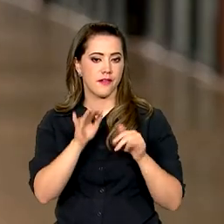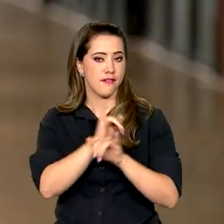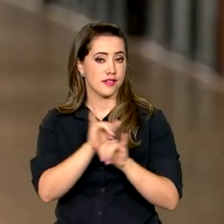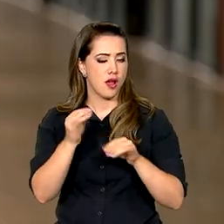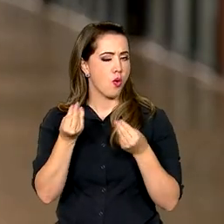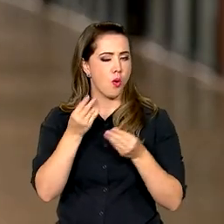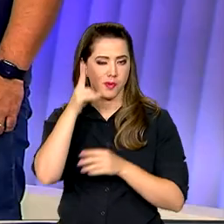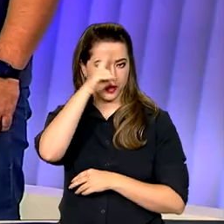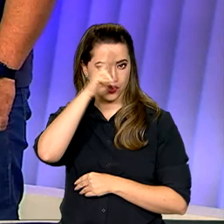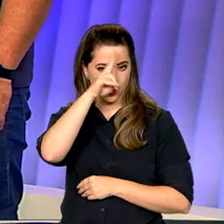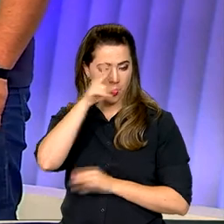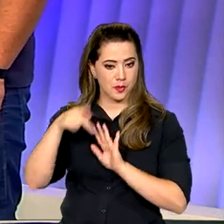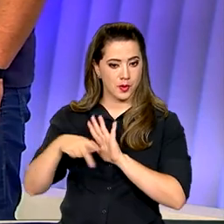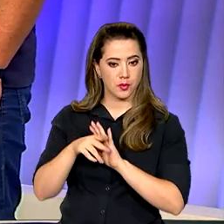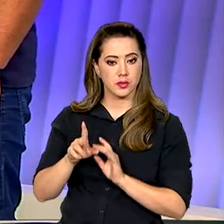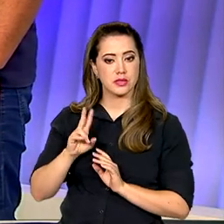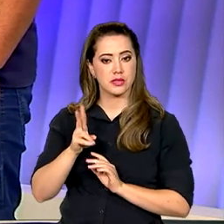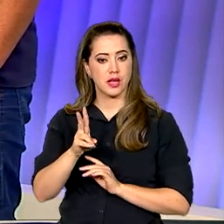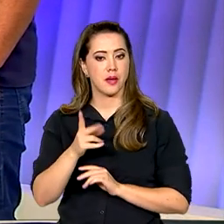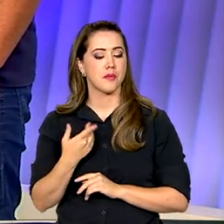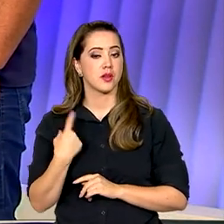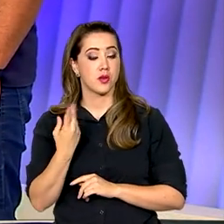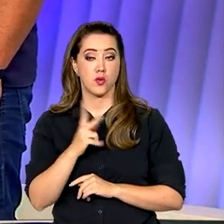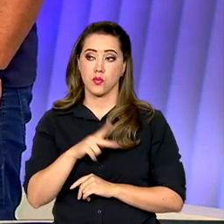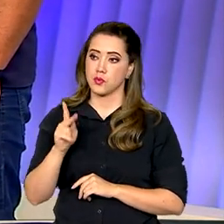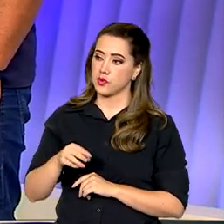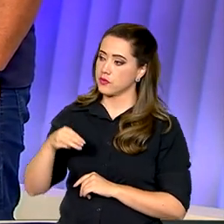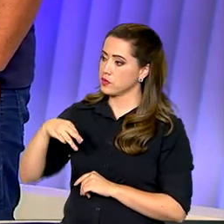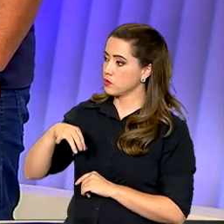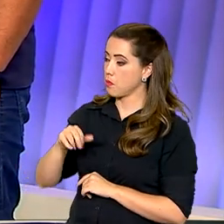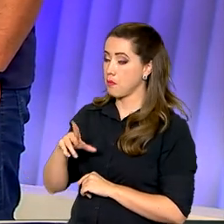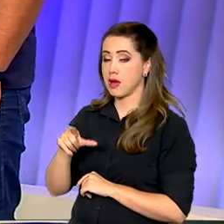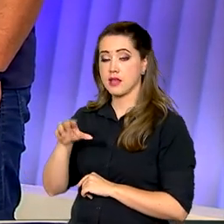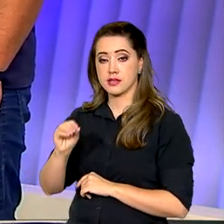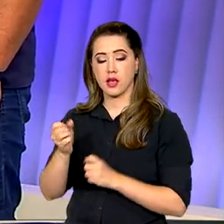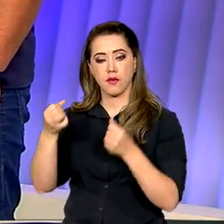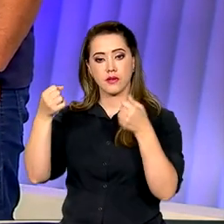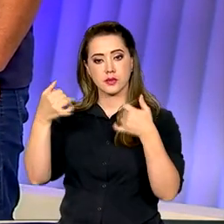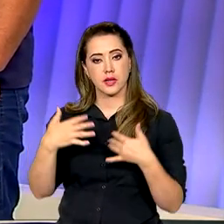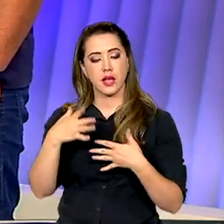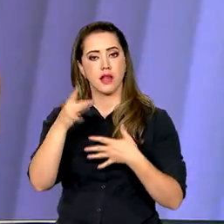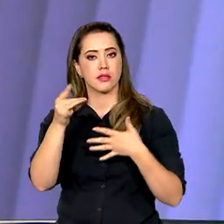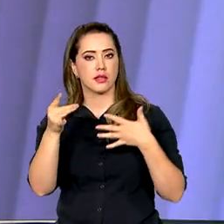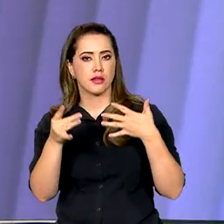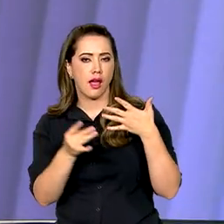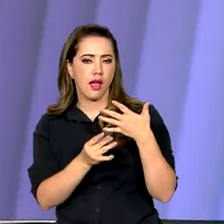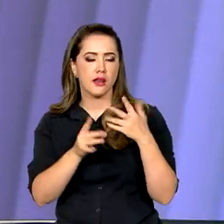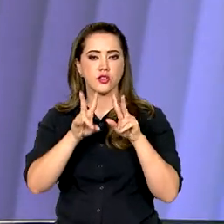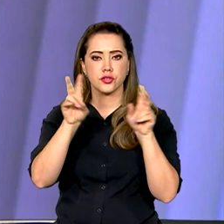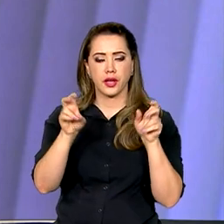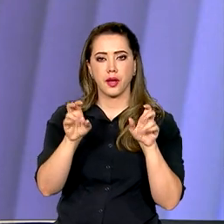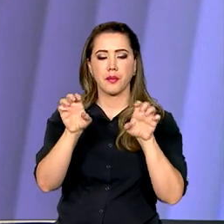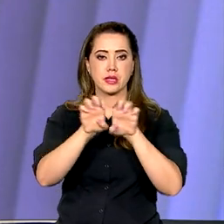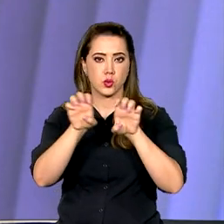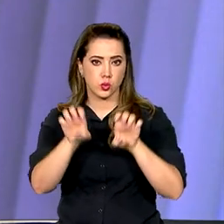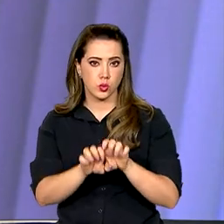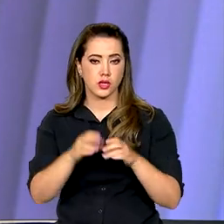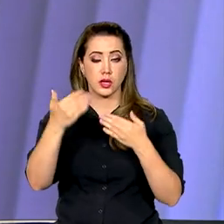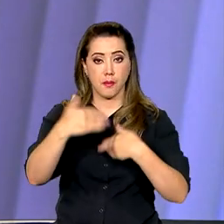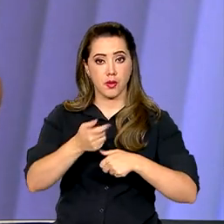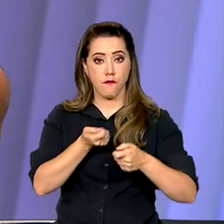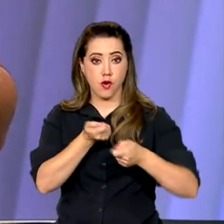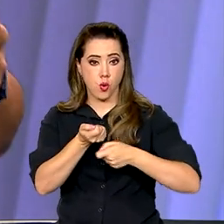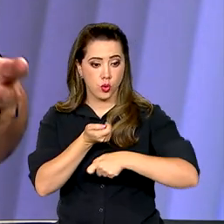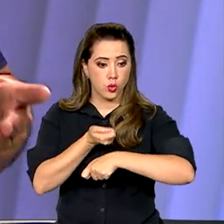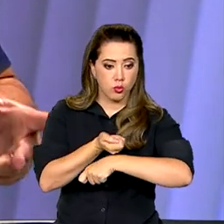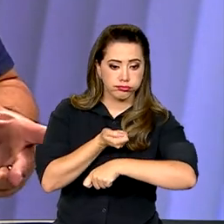as suas histórias. A cada episódio, o professor Marcelo Freire abordará temas como a estrutura da prova, controle de tempo